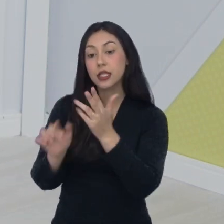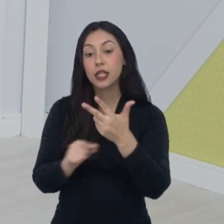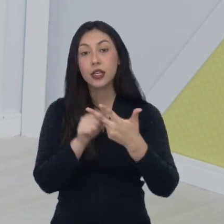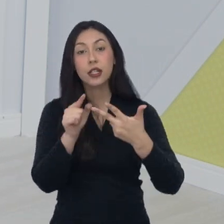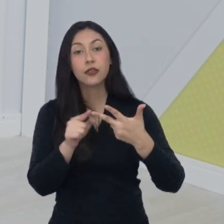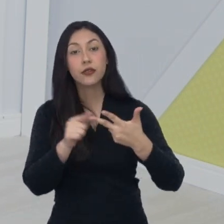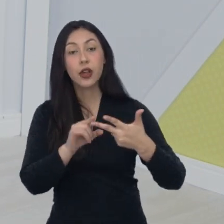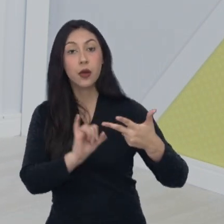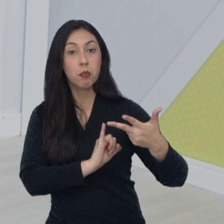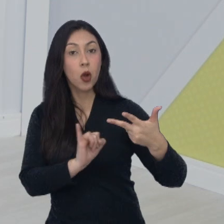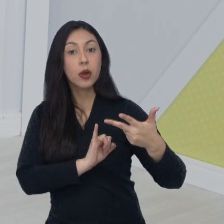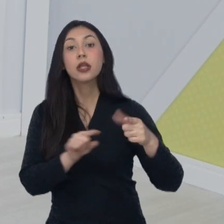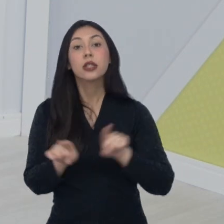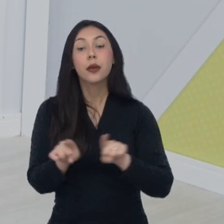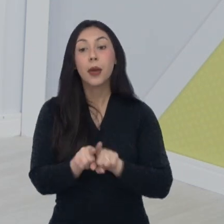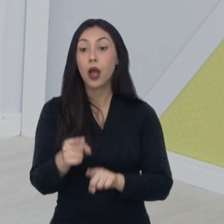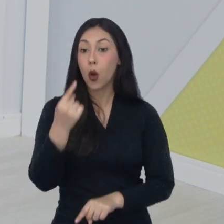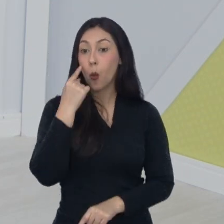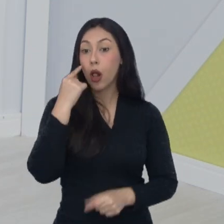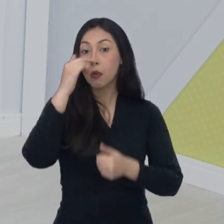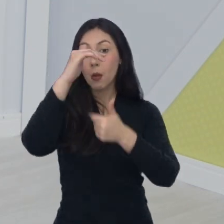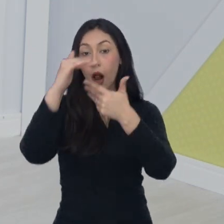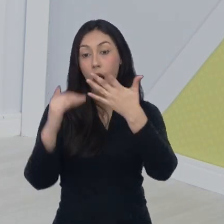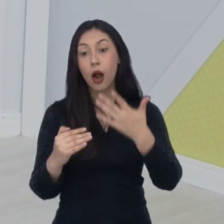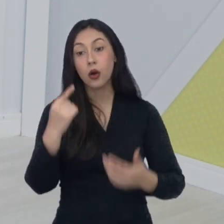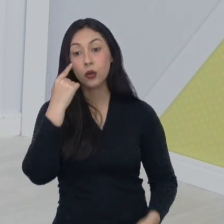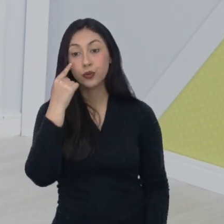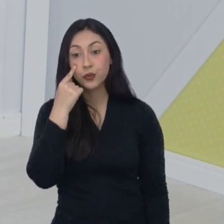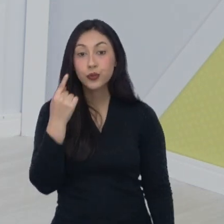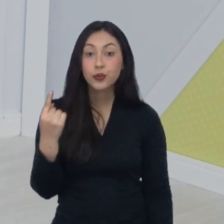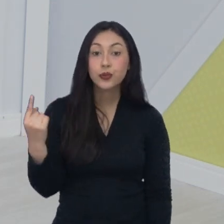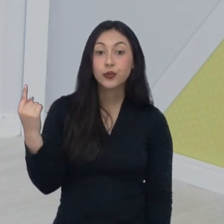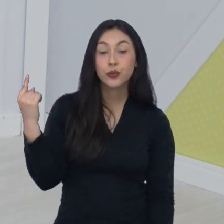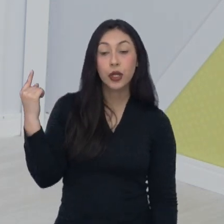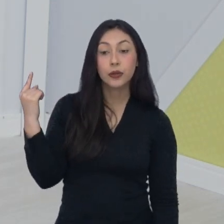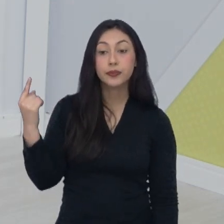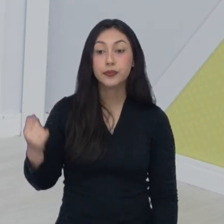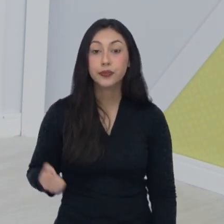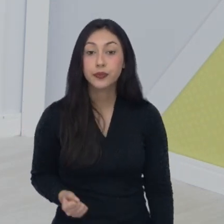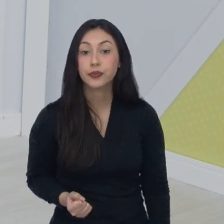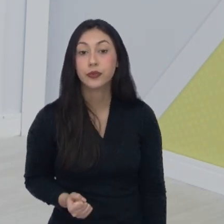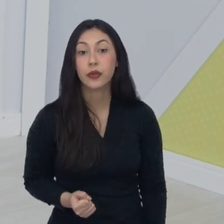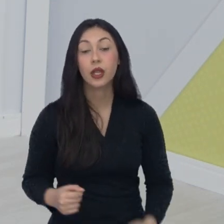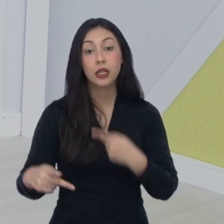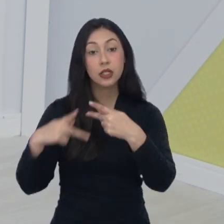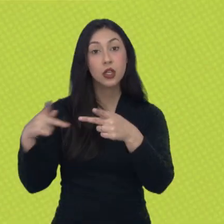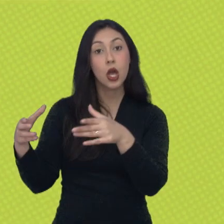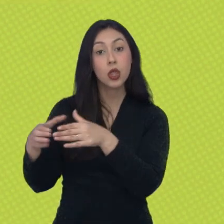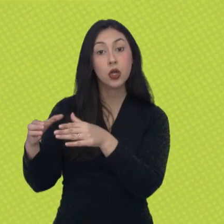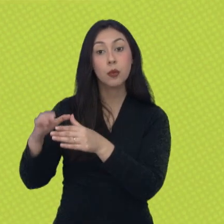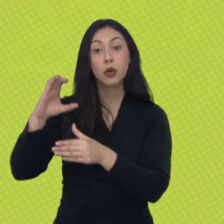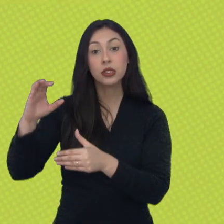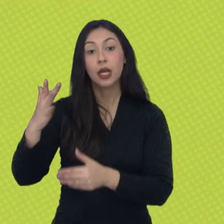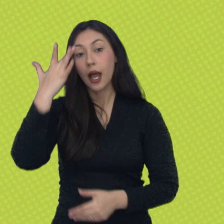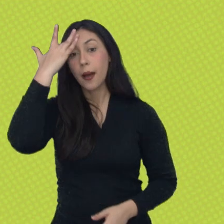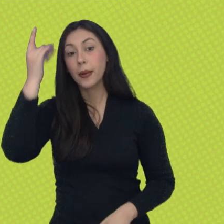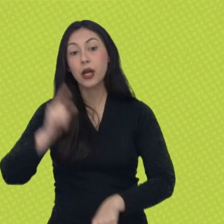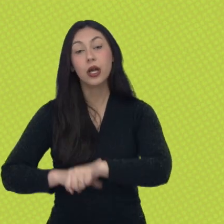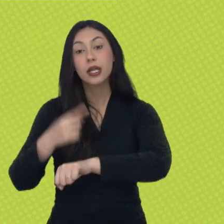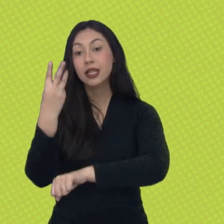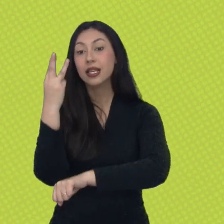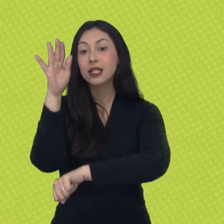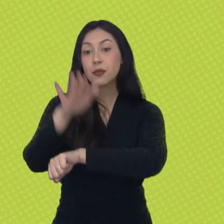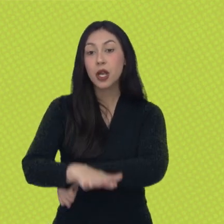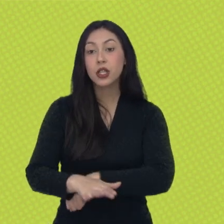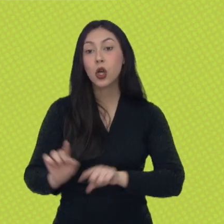aqui em São José. Vamos dar uma olhadinha nos jogos do São José? Coloca pra gente aqui, Matheus, por gentileza. São José está no Grupo C, amanhã, 15 horas, São José